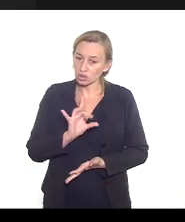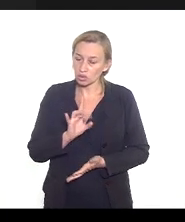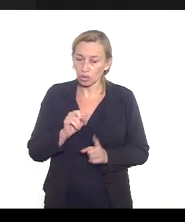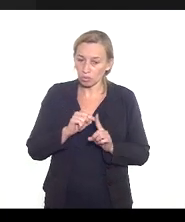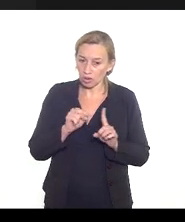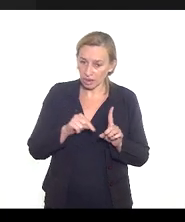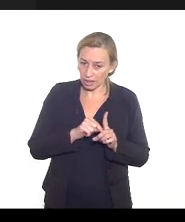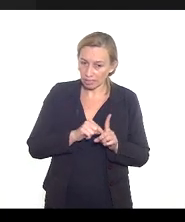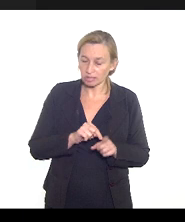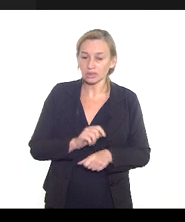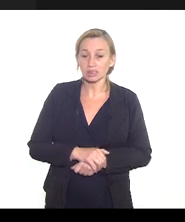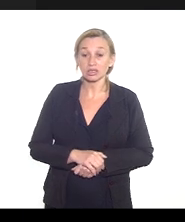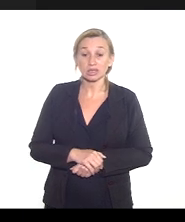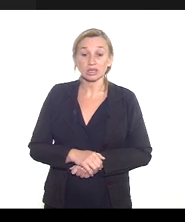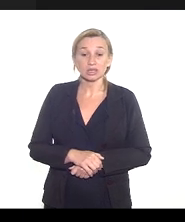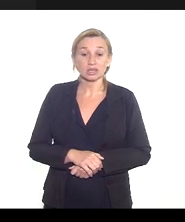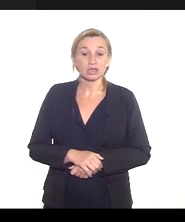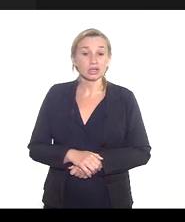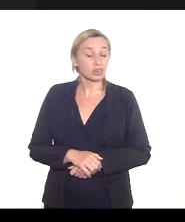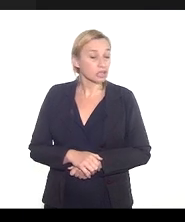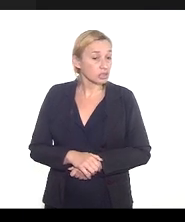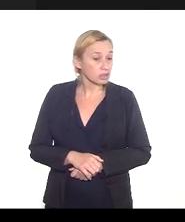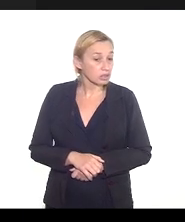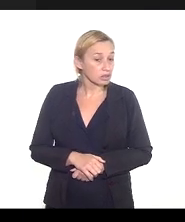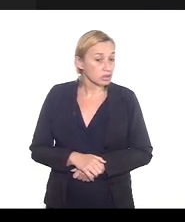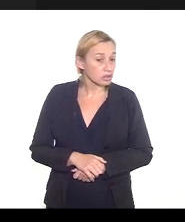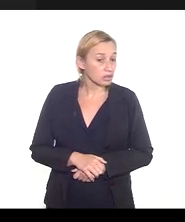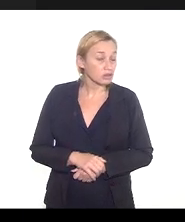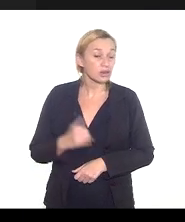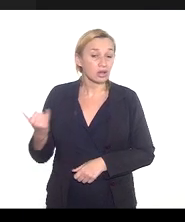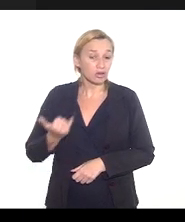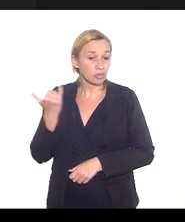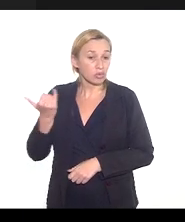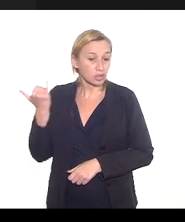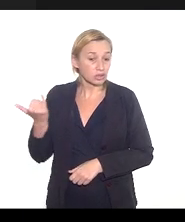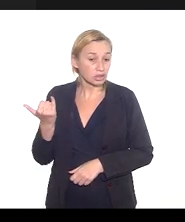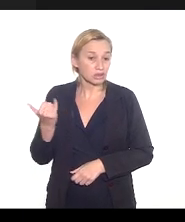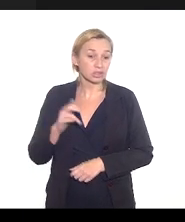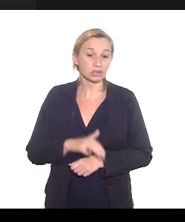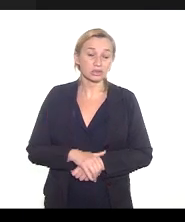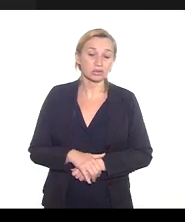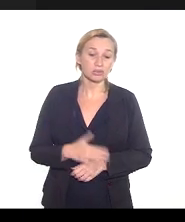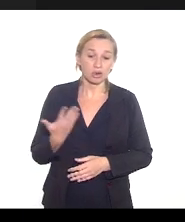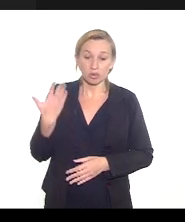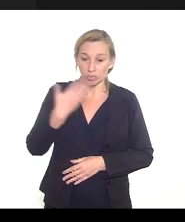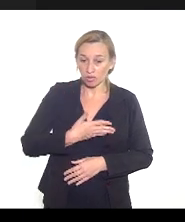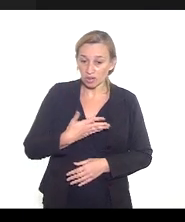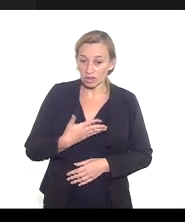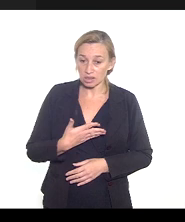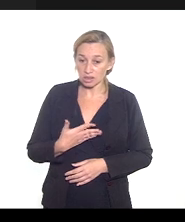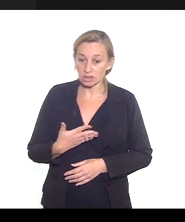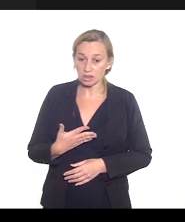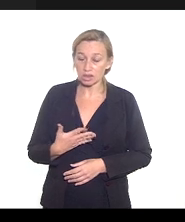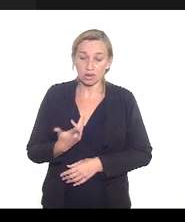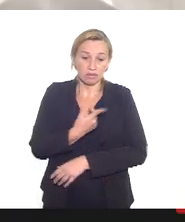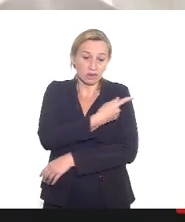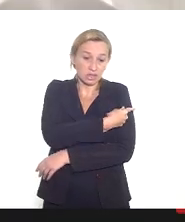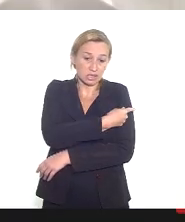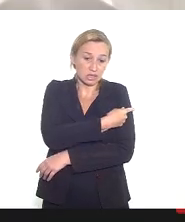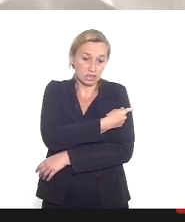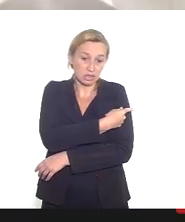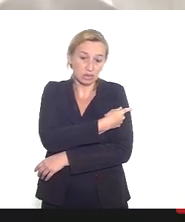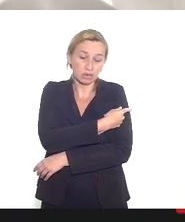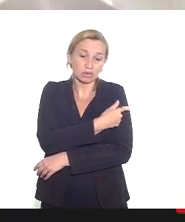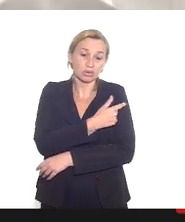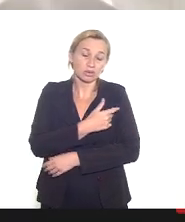gestantes e avalio que esta é uma demanda extremamente importante sobretudo pela comprovação de que a imunização da mãe ao bebê